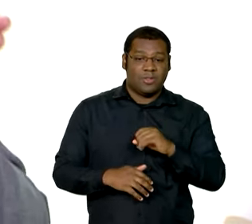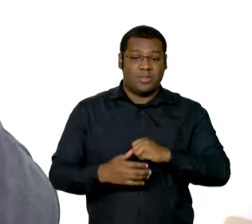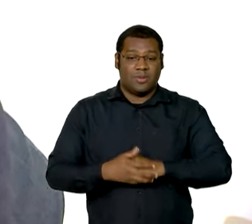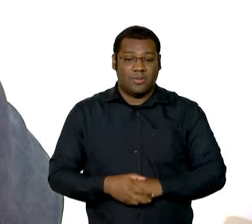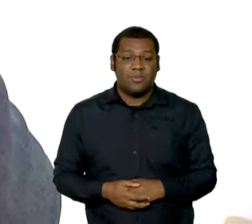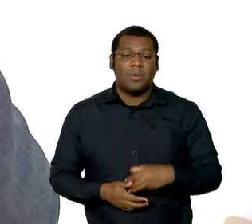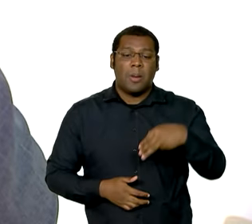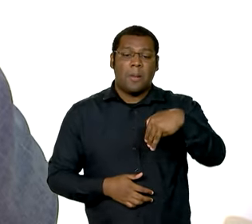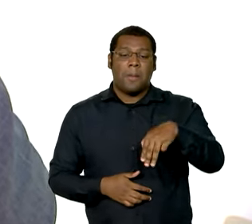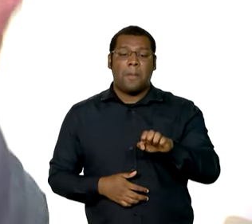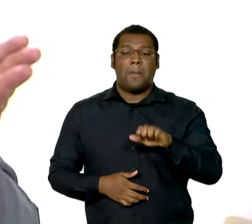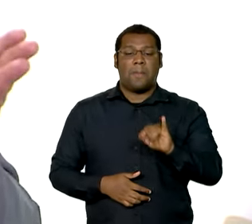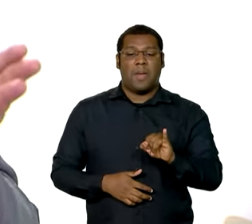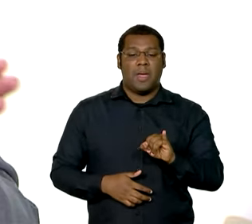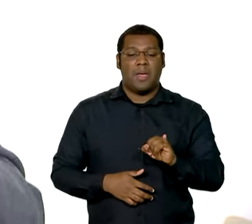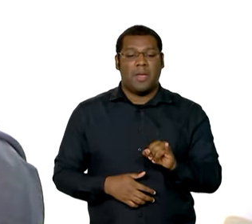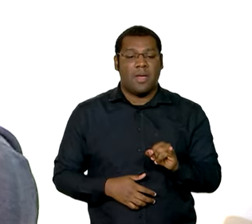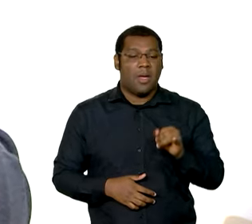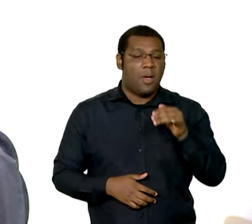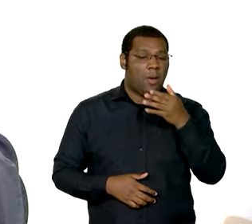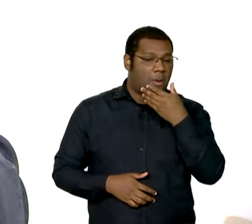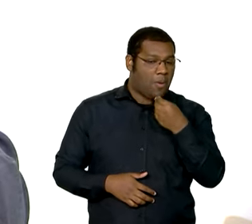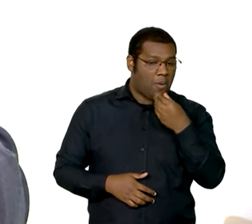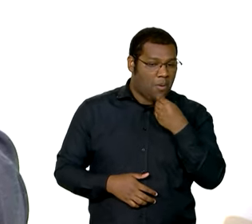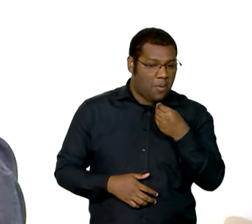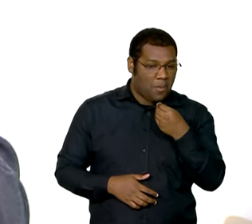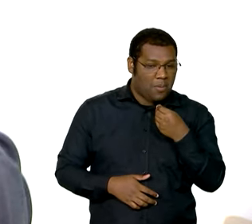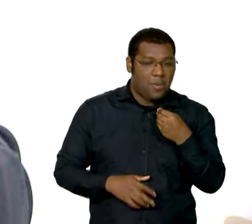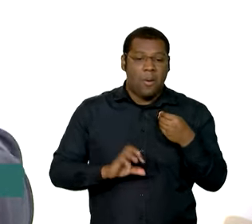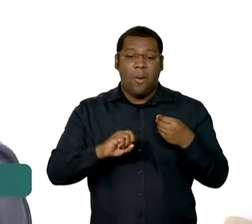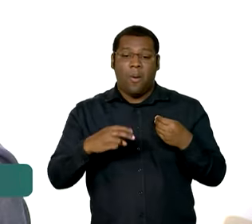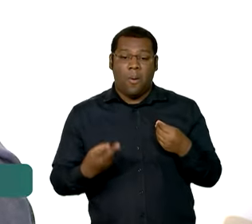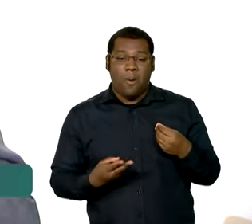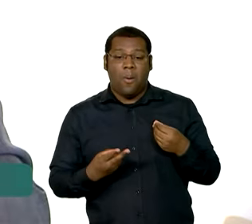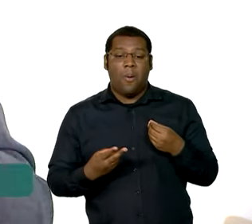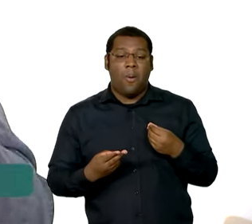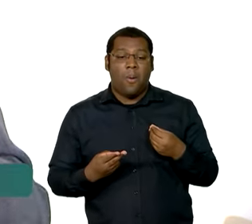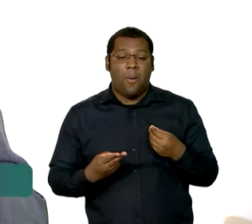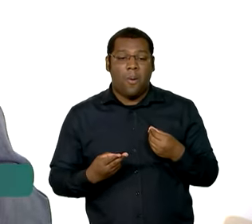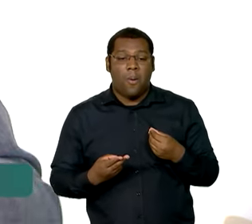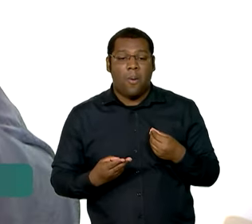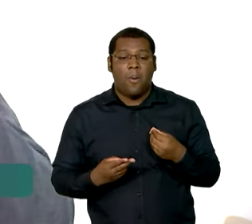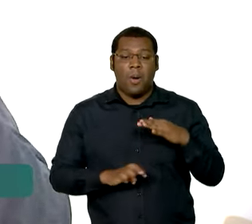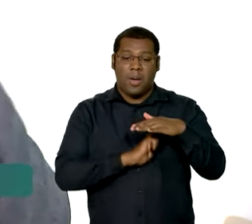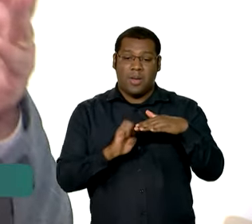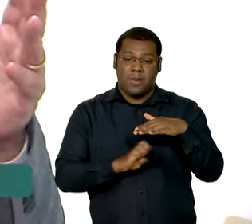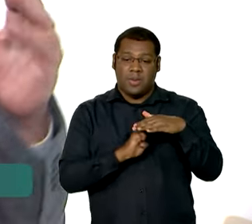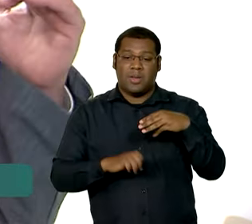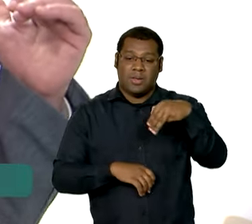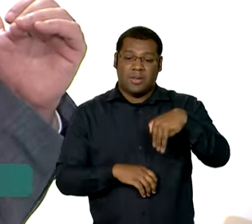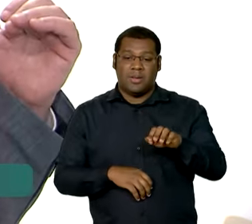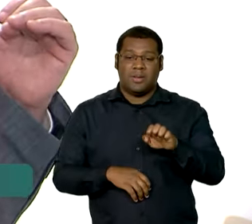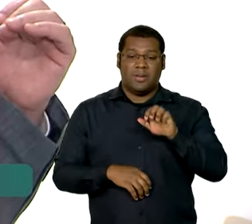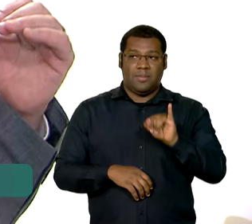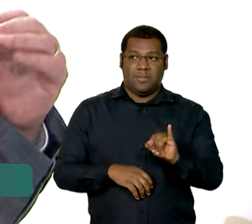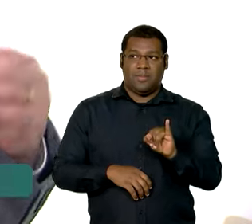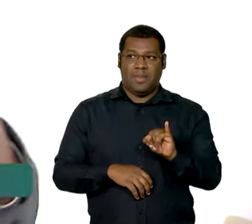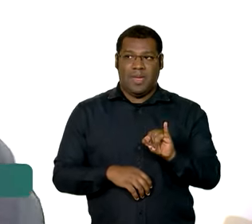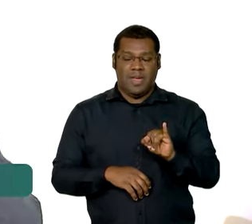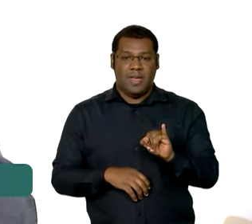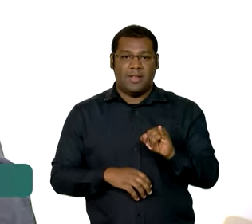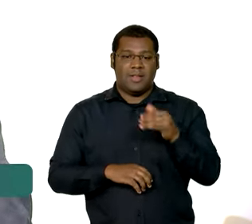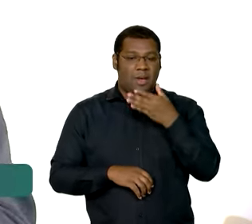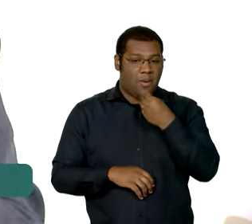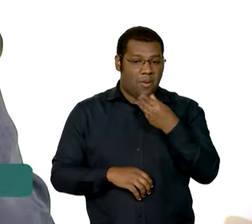Um MEI que seja masculino ou um microempresário que seja masculino, o empréstimo é de 30% do que ele faturou no ano passado.